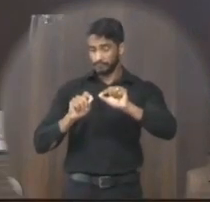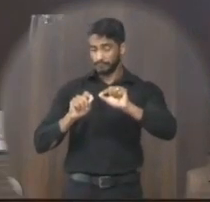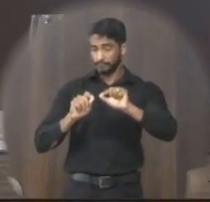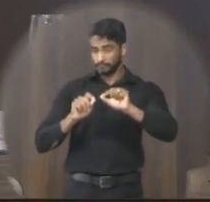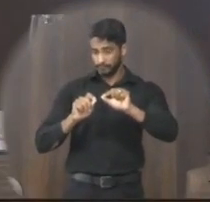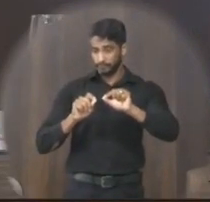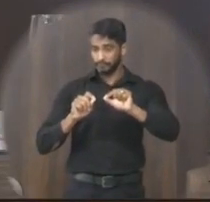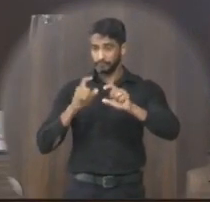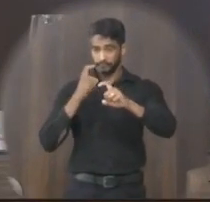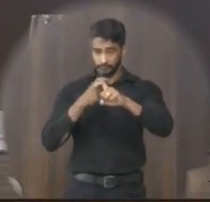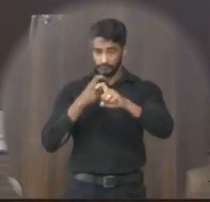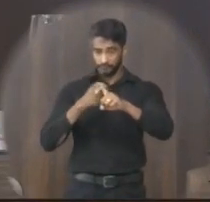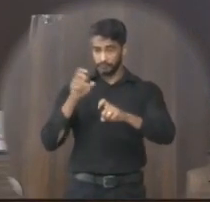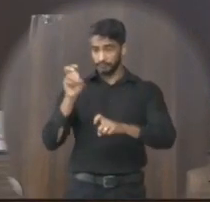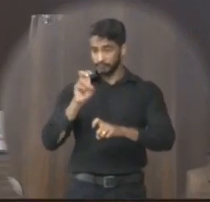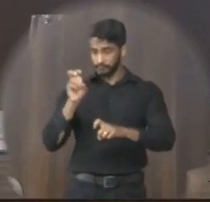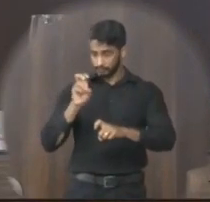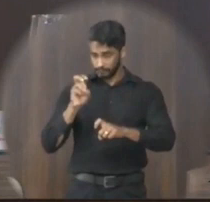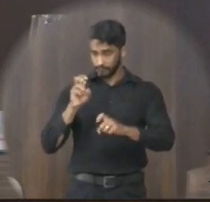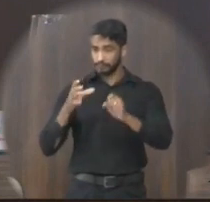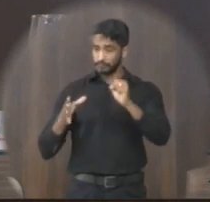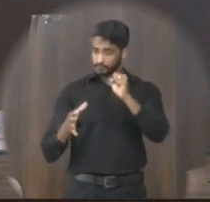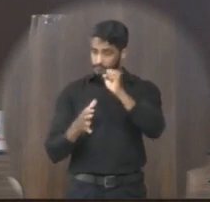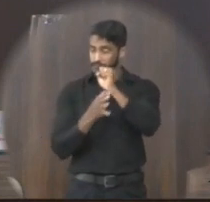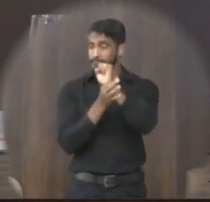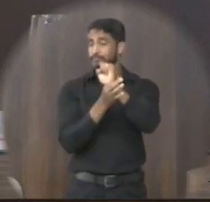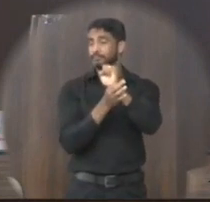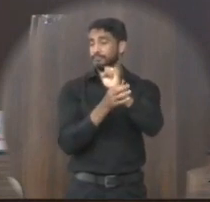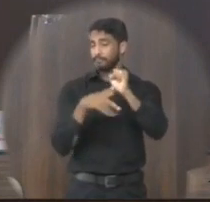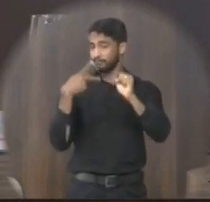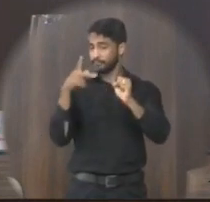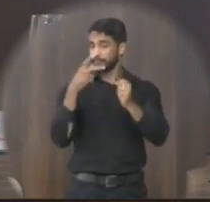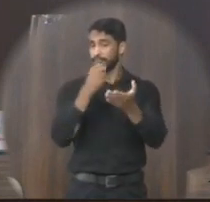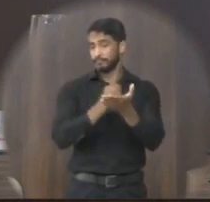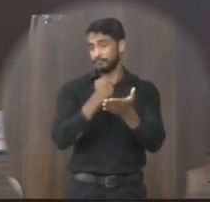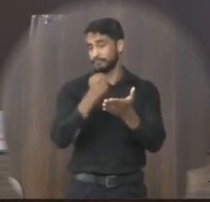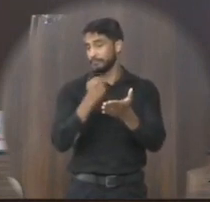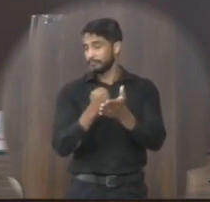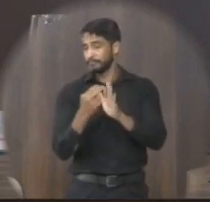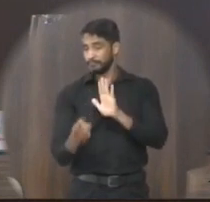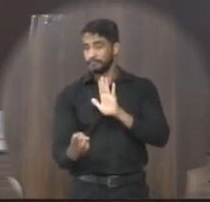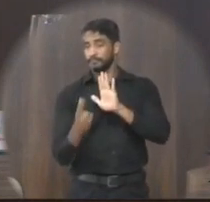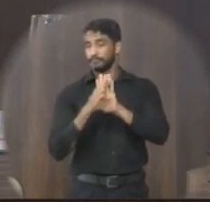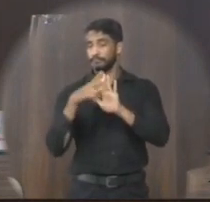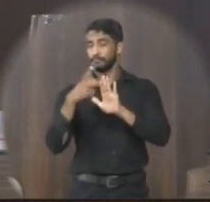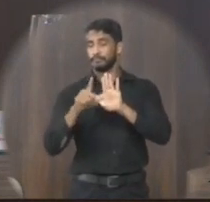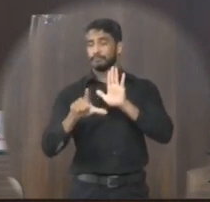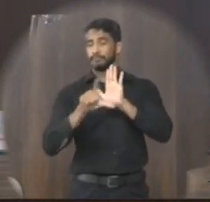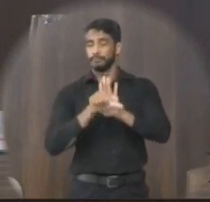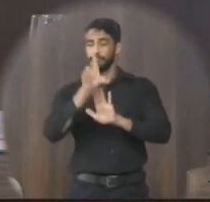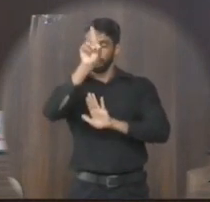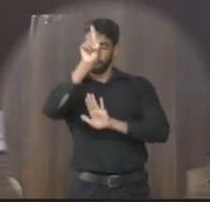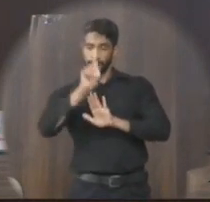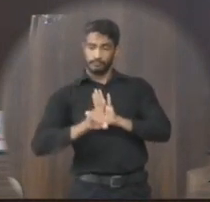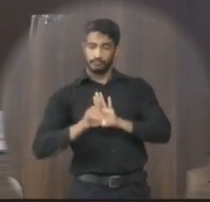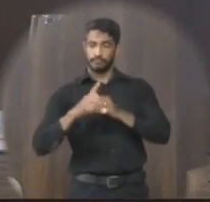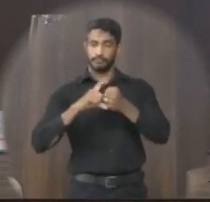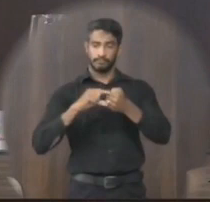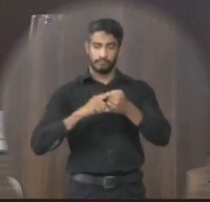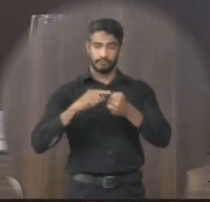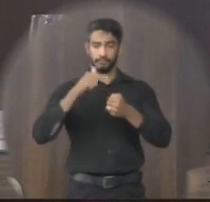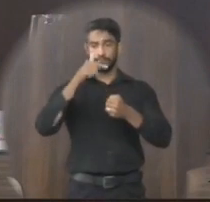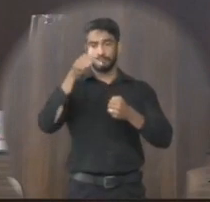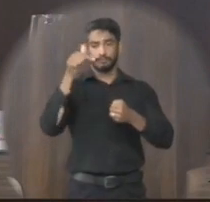inciso 5º é garantido aos contratados sob o regime desta lei os direitos assegurados pelo artigo